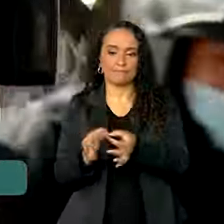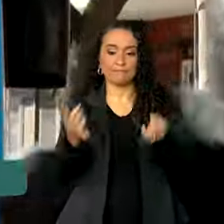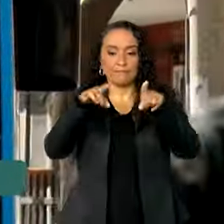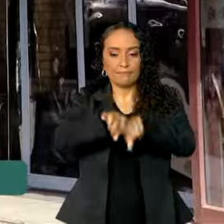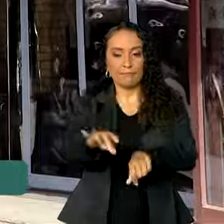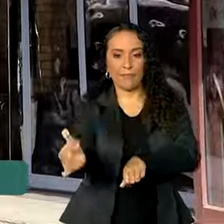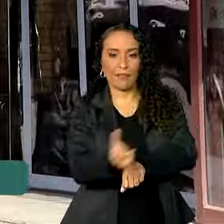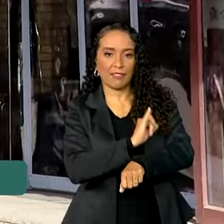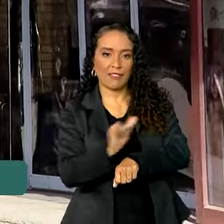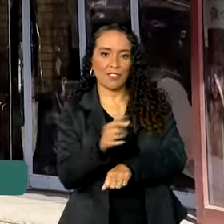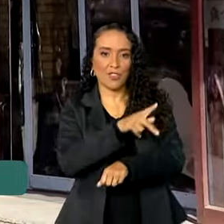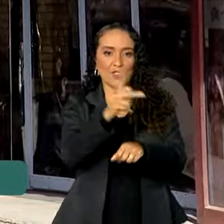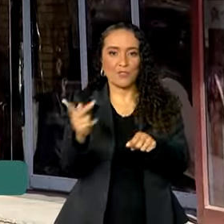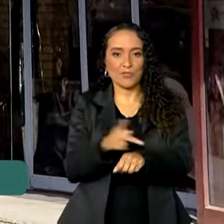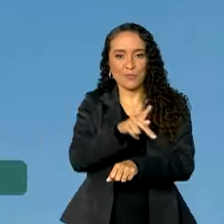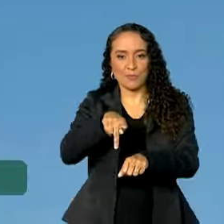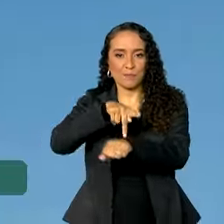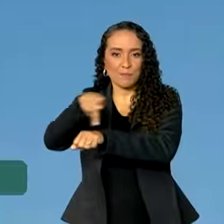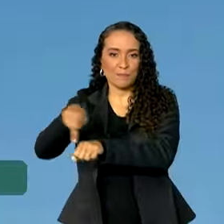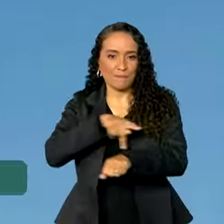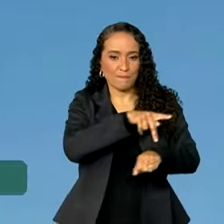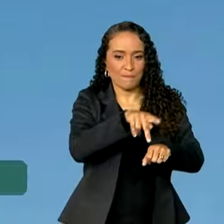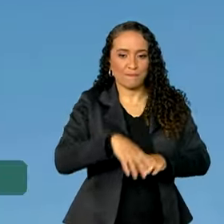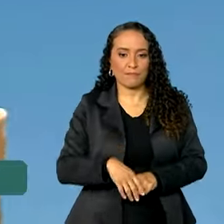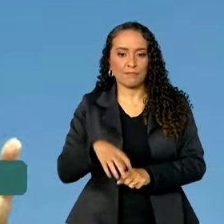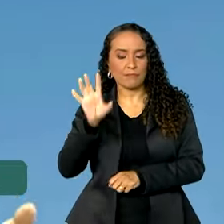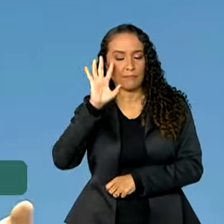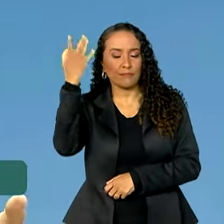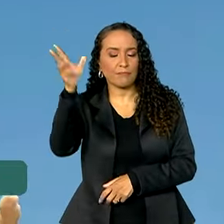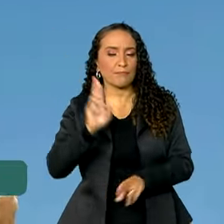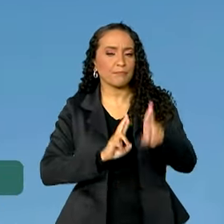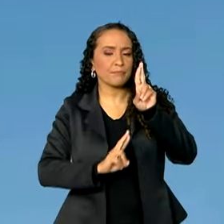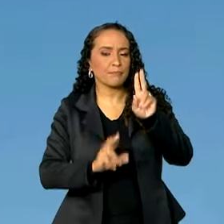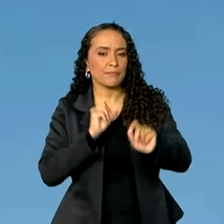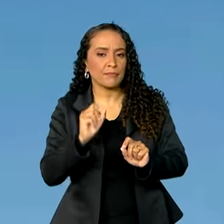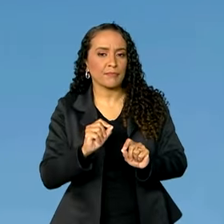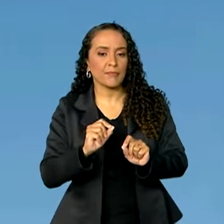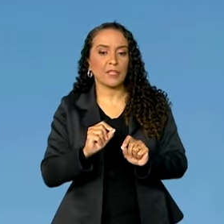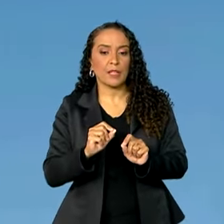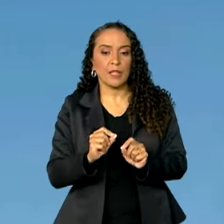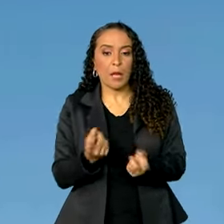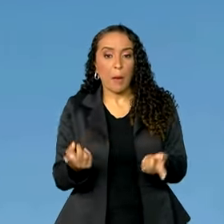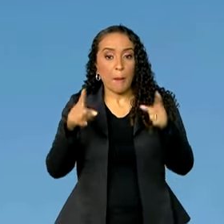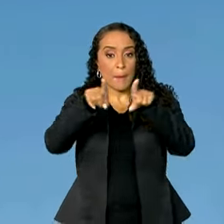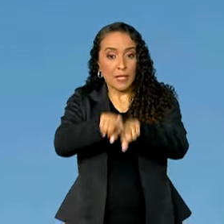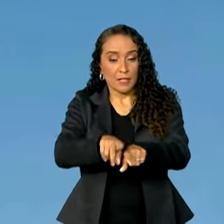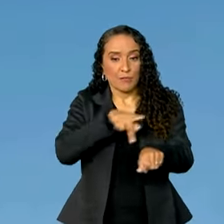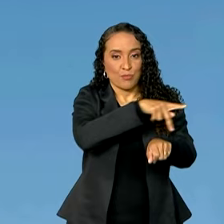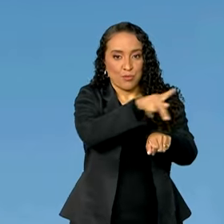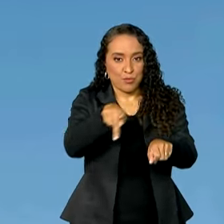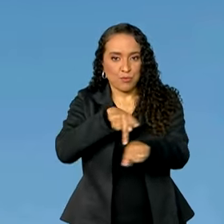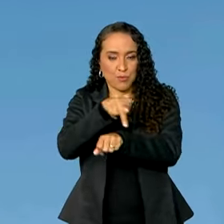estratégicas entre os dois países. Resultados esperados. Elevação da parceria bilateral.